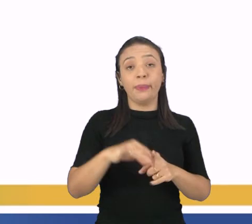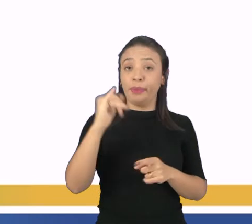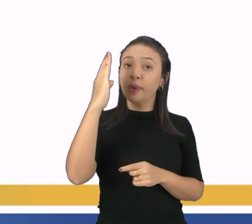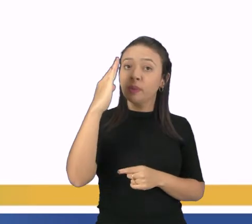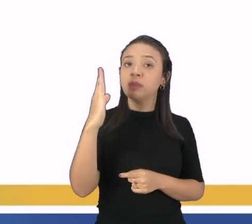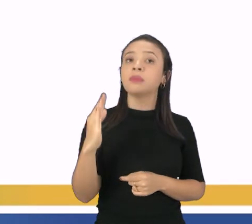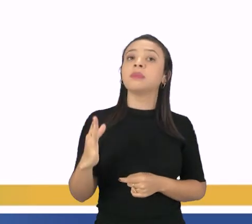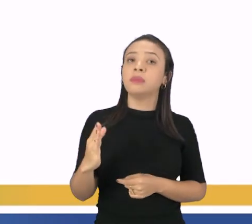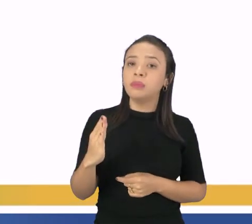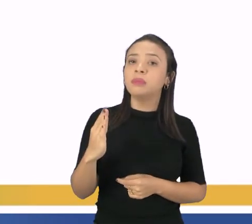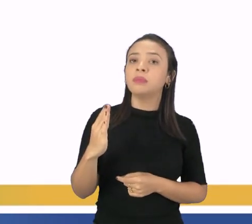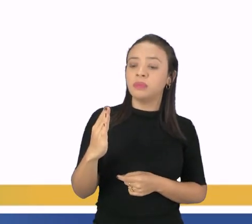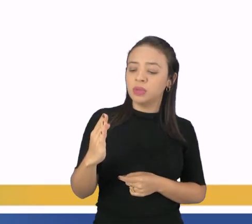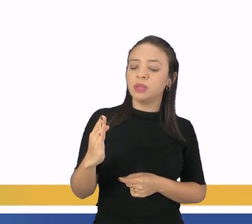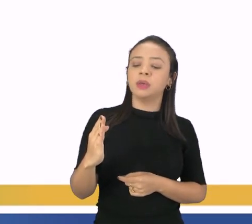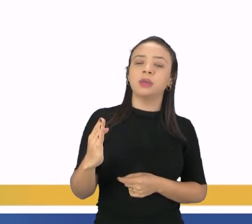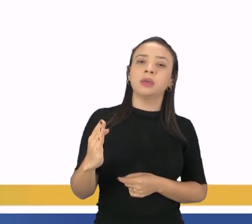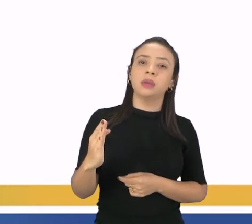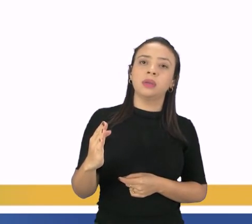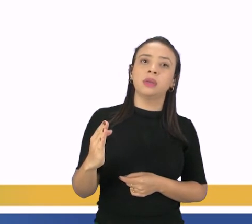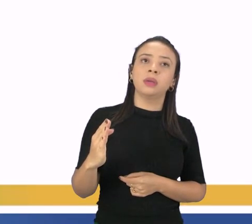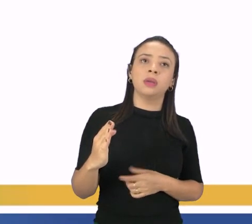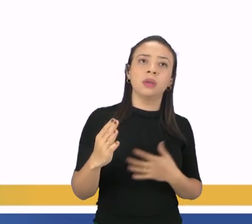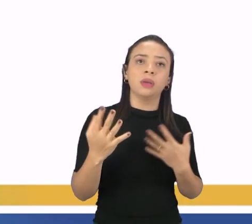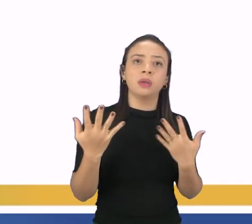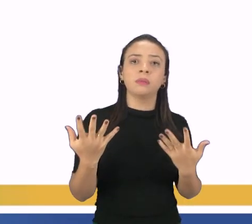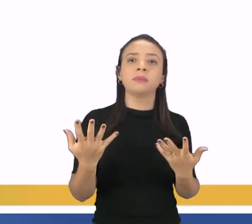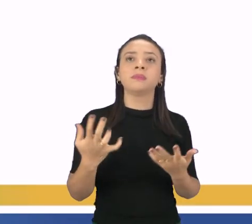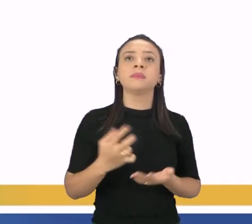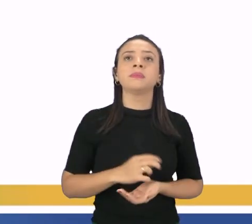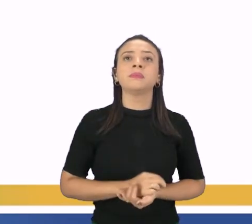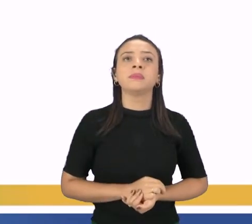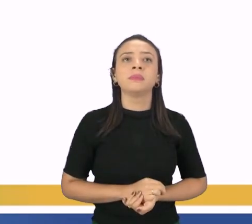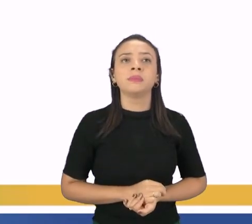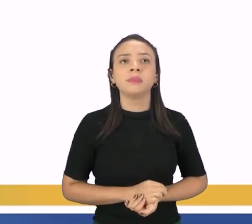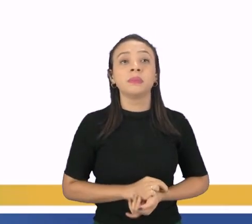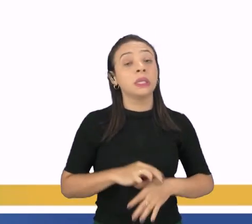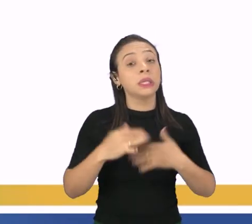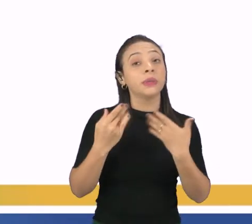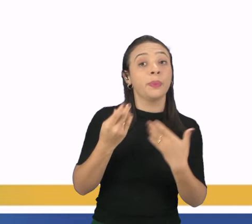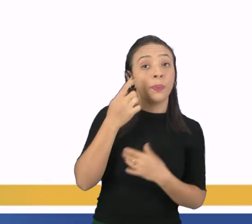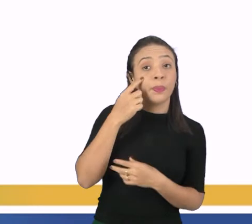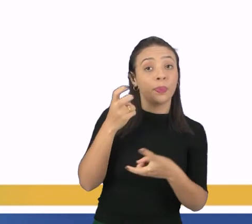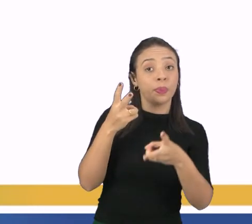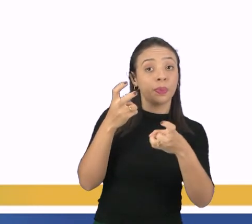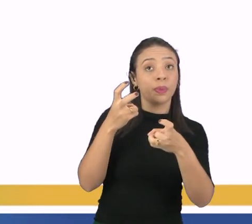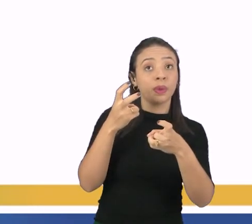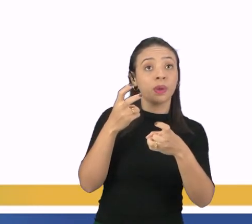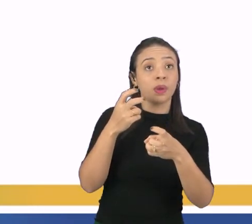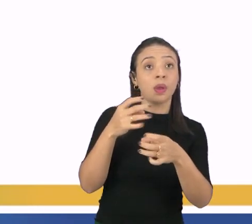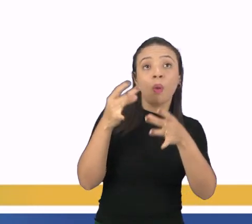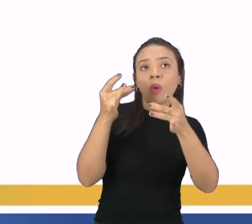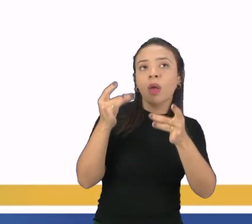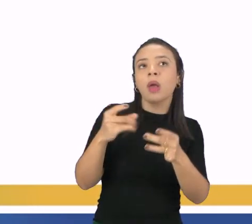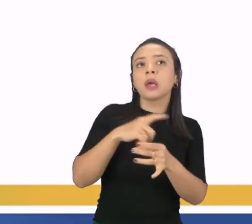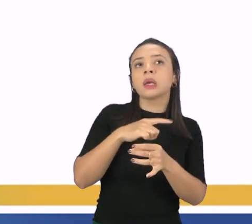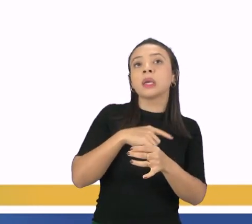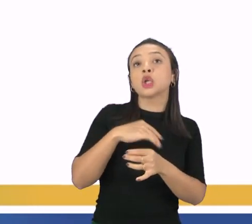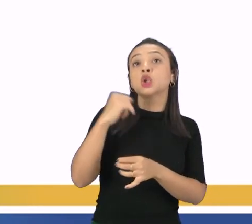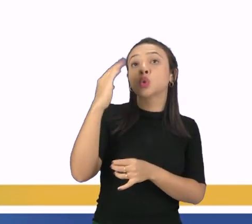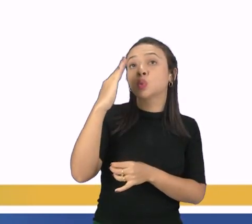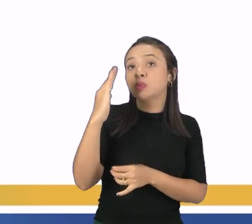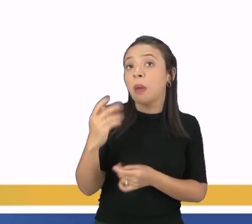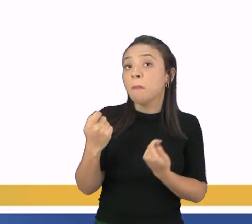nesse tipo de minérios das terras raras e aí você vai ver o seguinte detalhe o